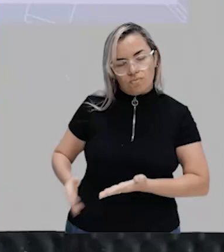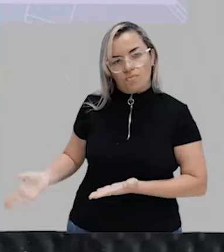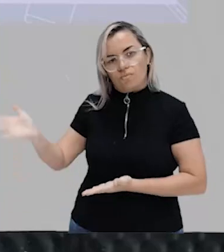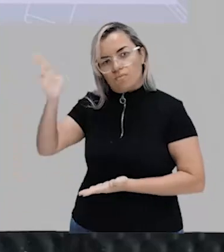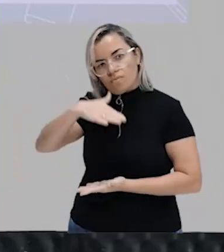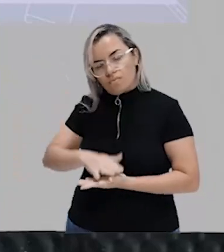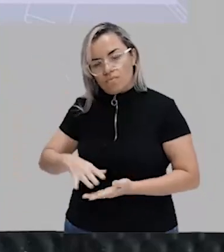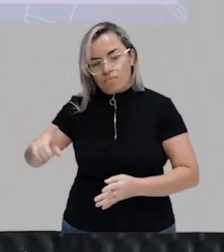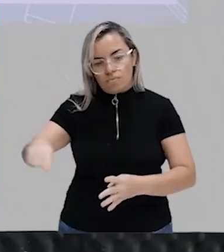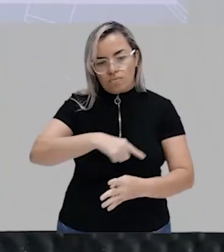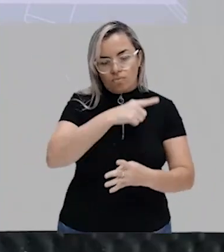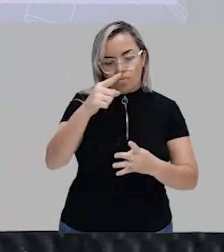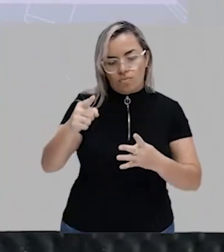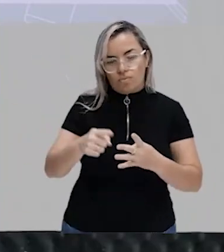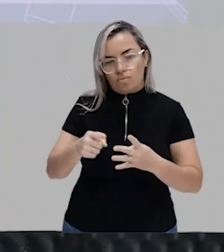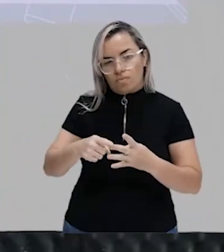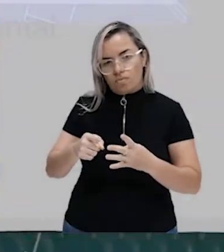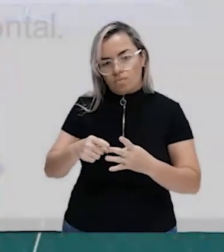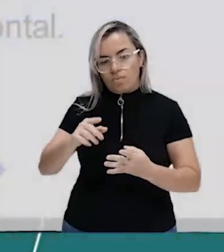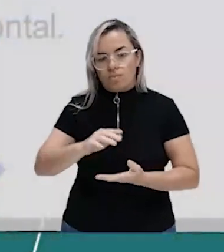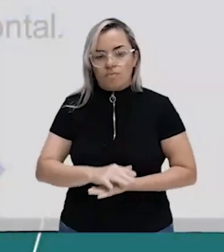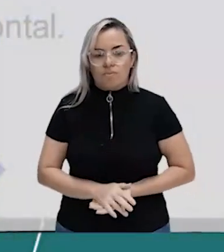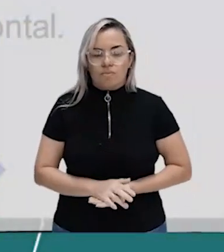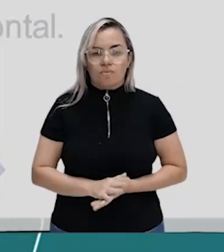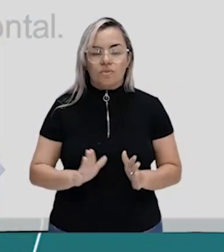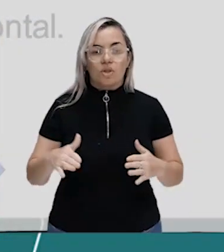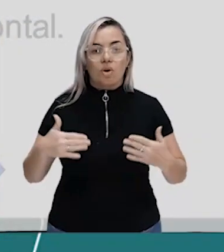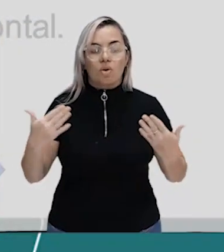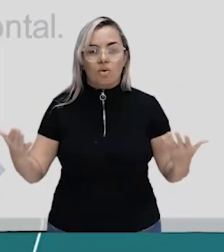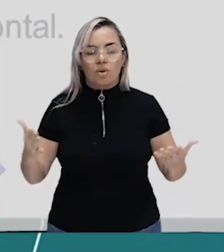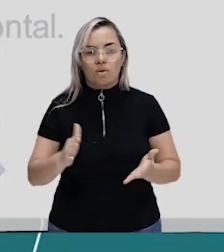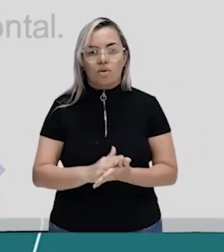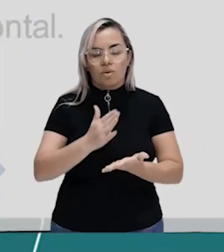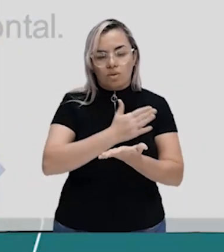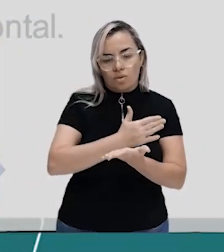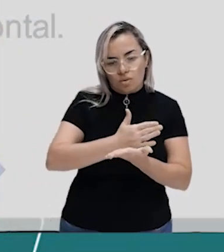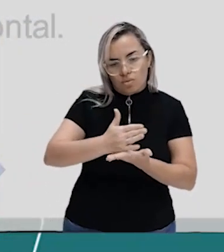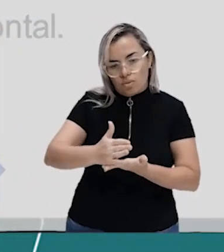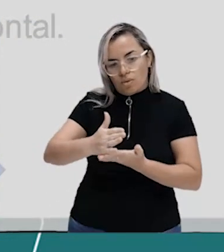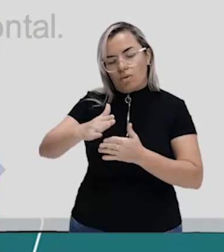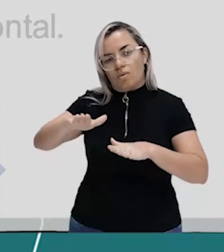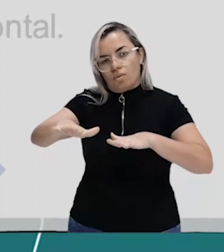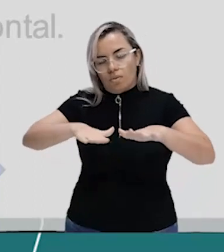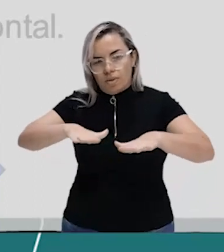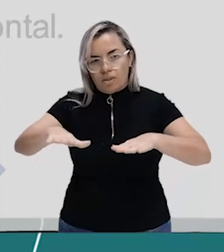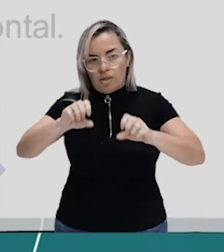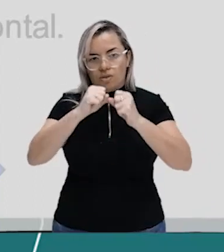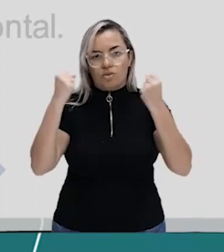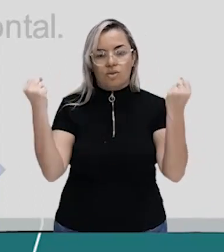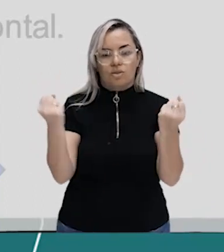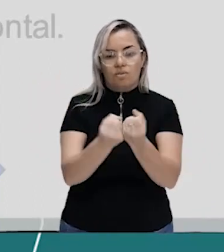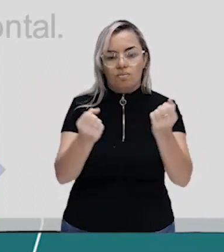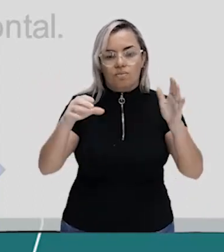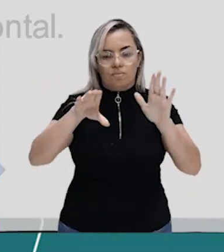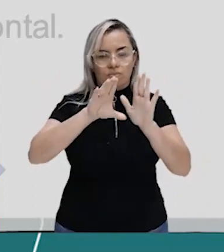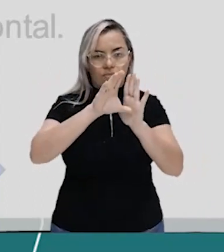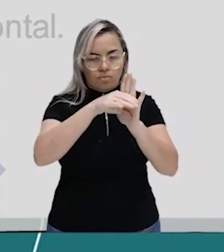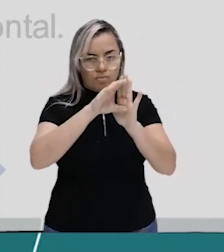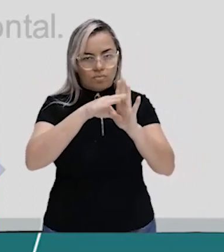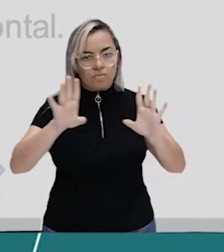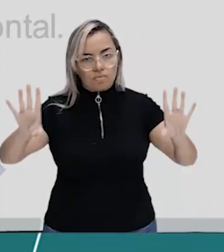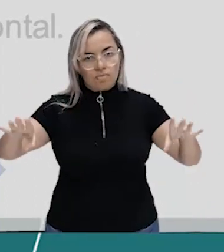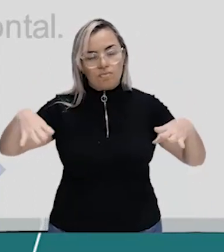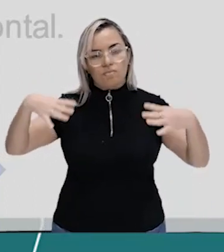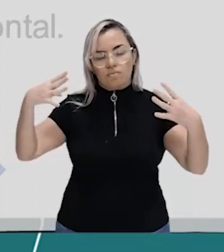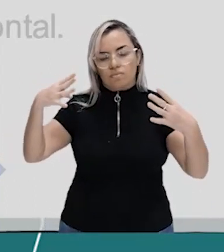segunda parte, o segundo slide da aula de hoje. E a segunda parte já começa tratando do conceito de mobilidade social. Presta